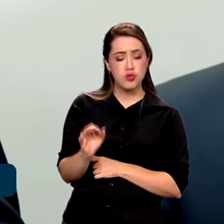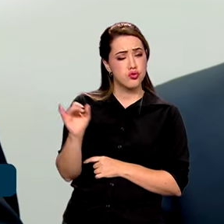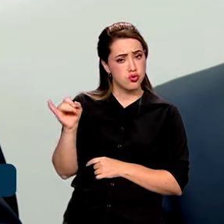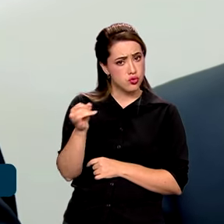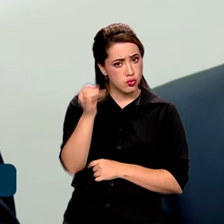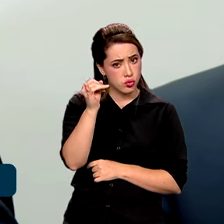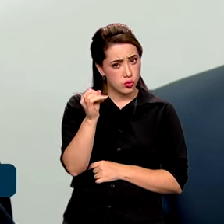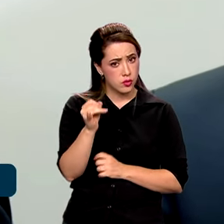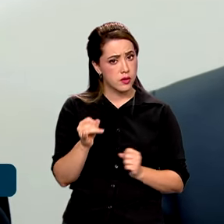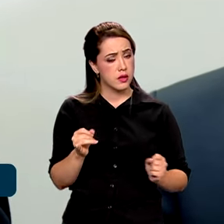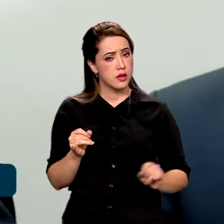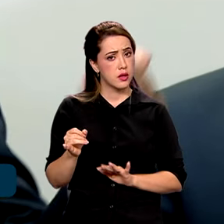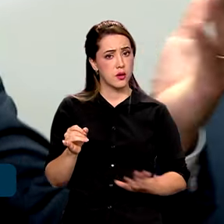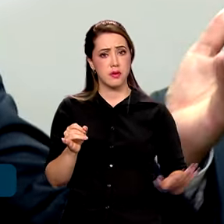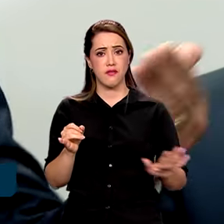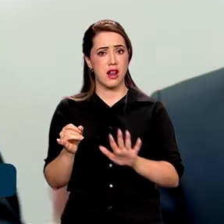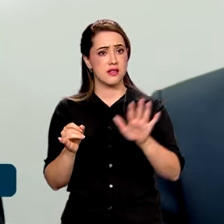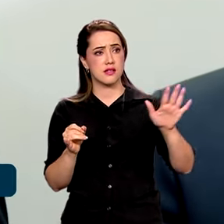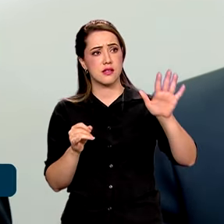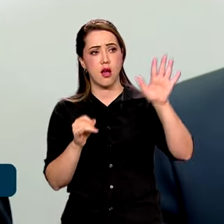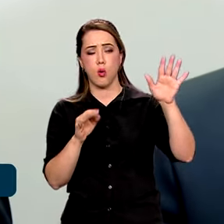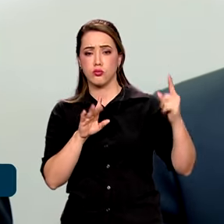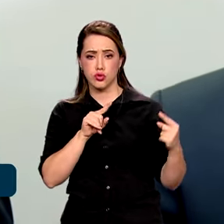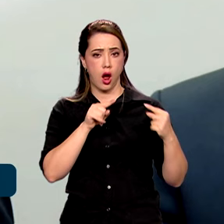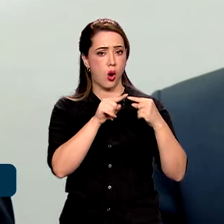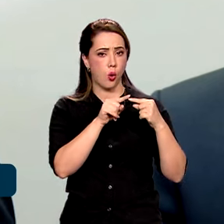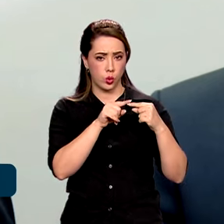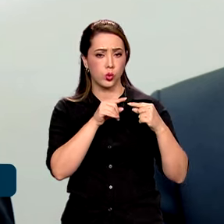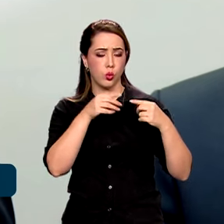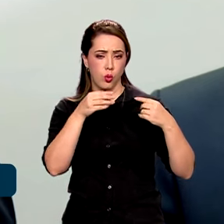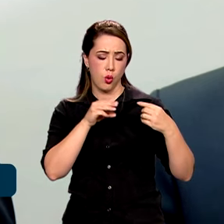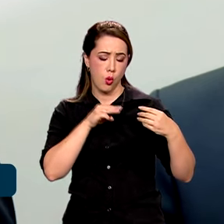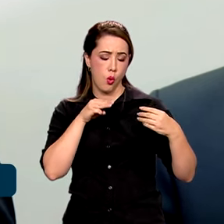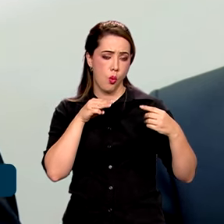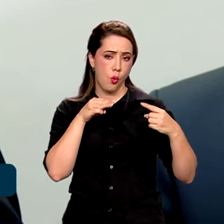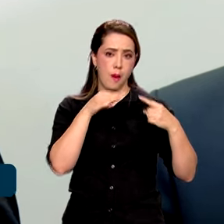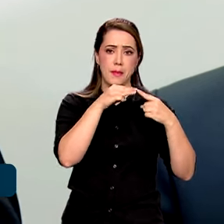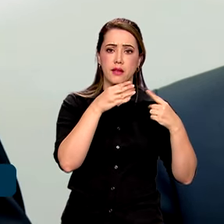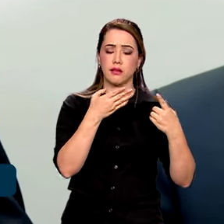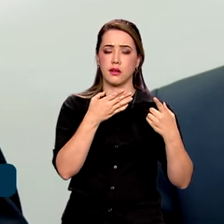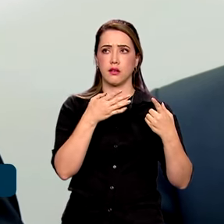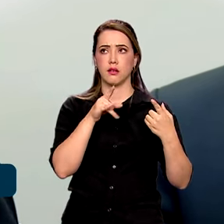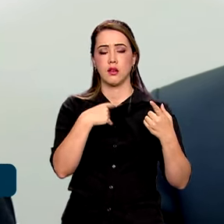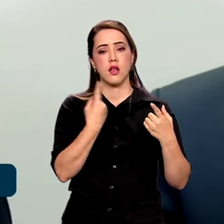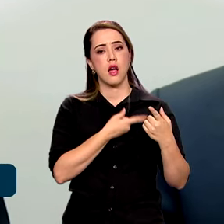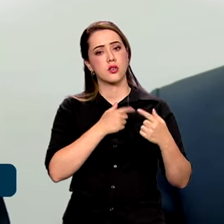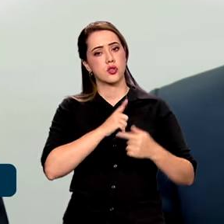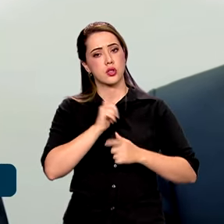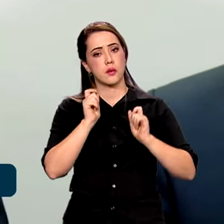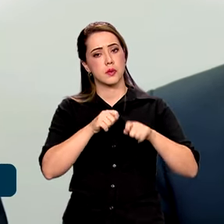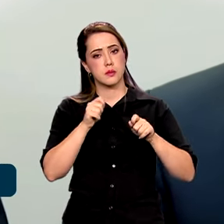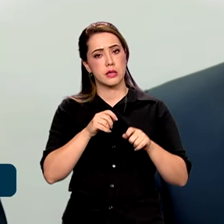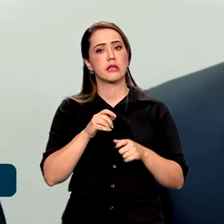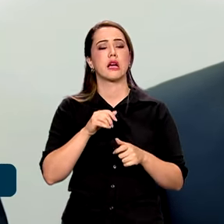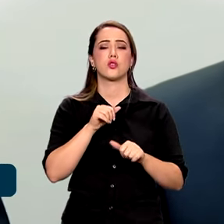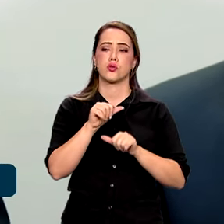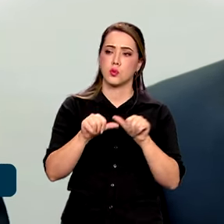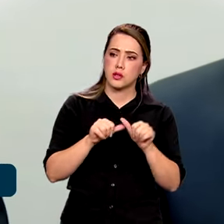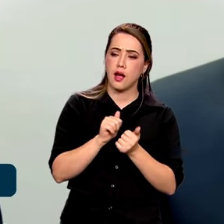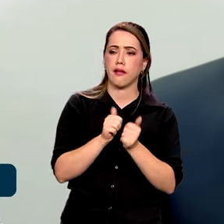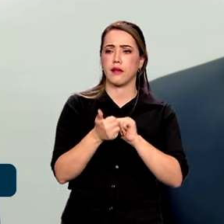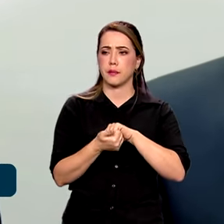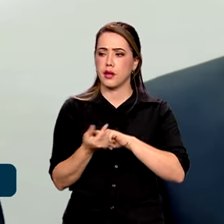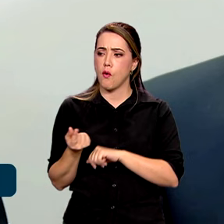praticamente, projetada na meta, nós temos realmente espaço para fazer a diferença na política